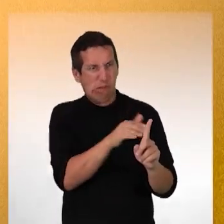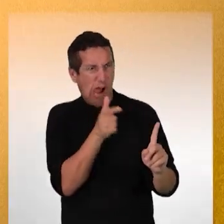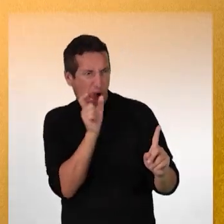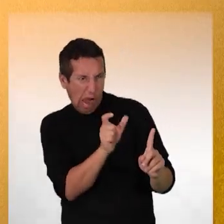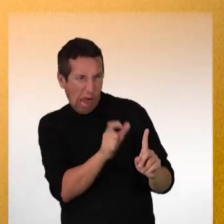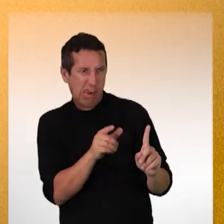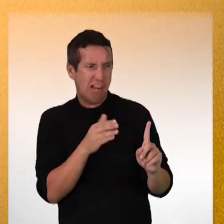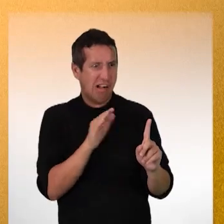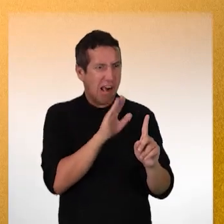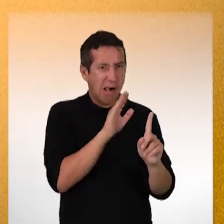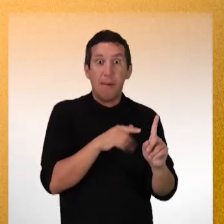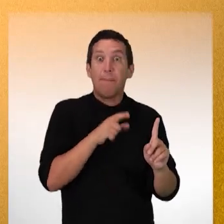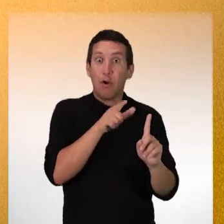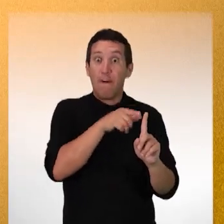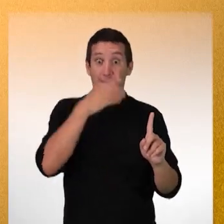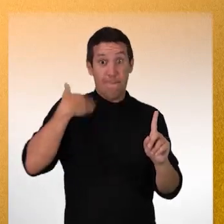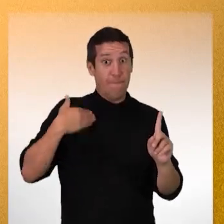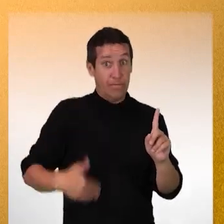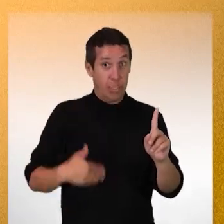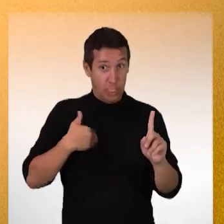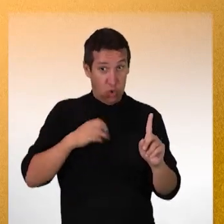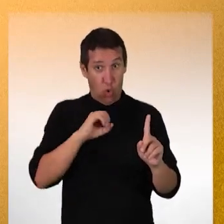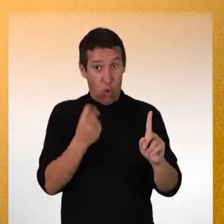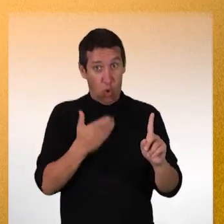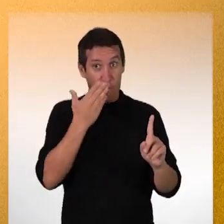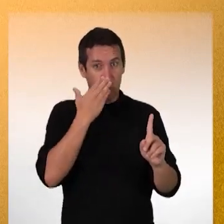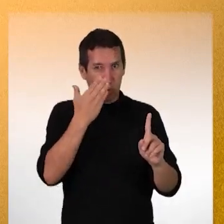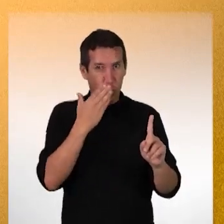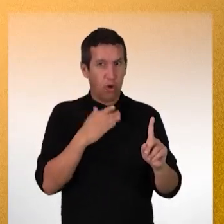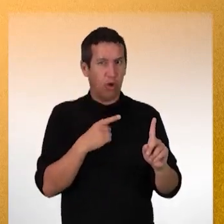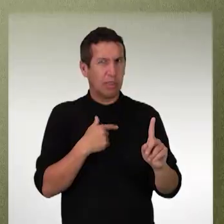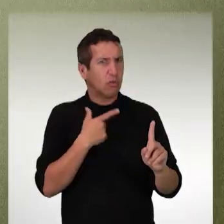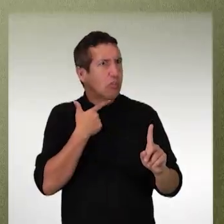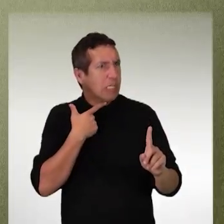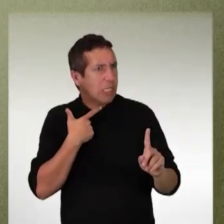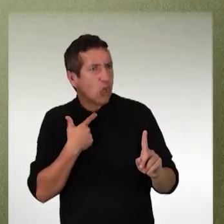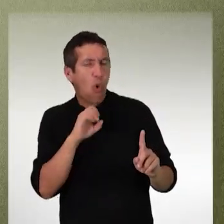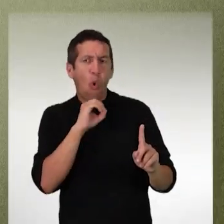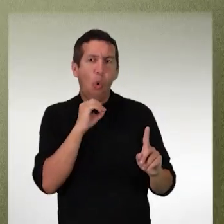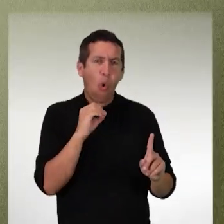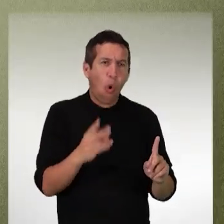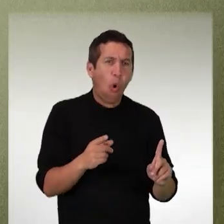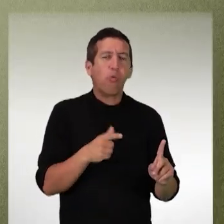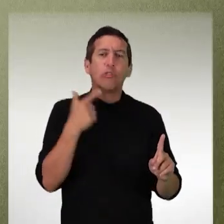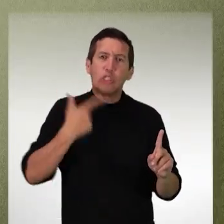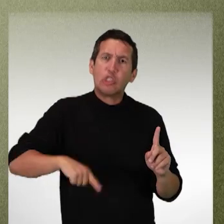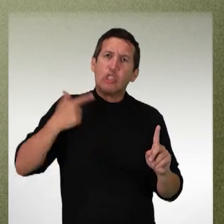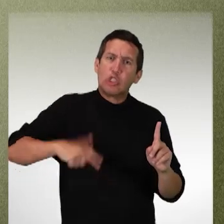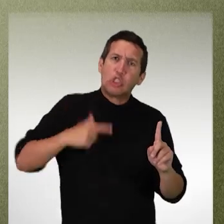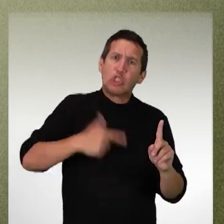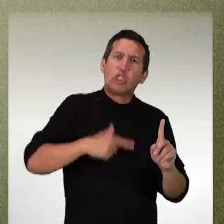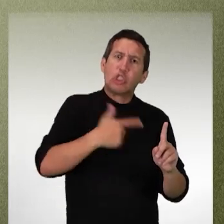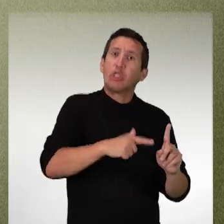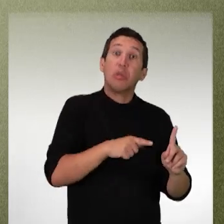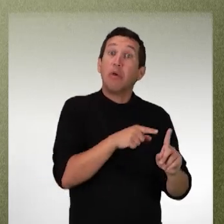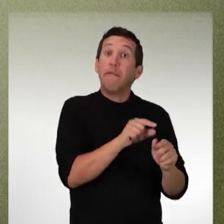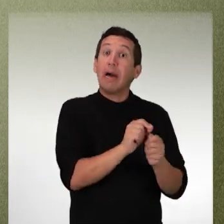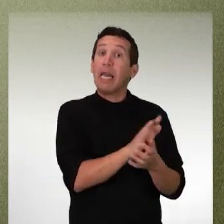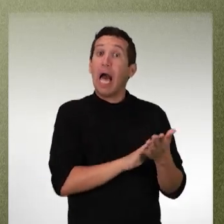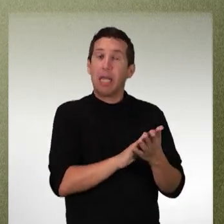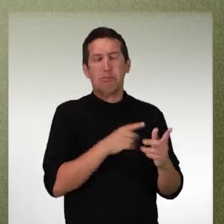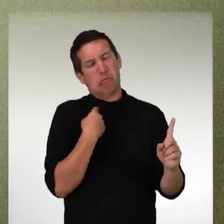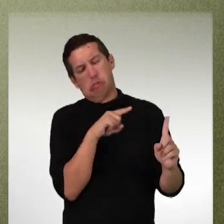é definido como todo ato de violência física ou psicológica, intencional e repetitiva, que